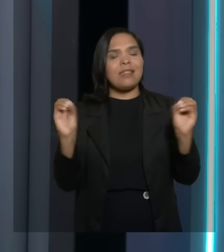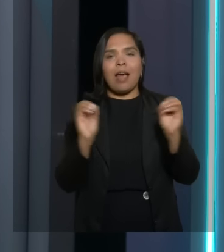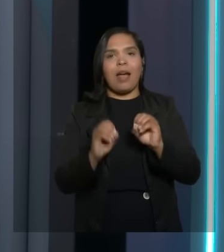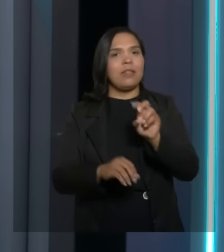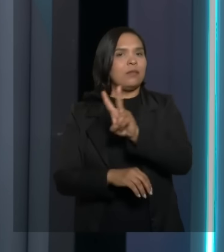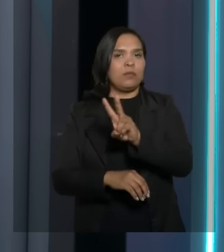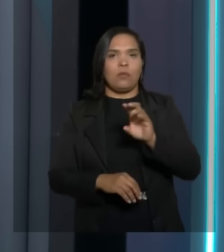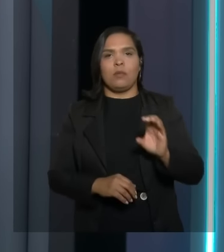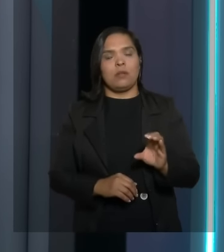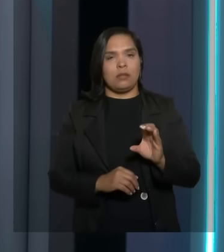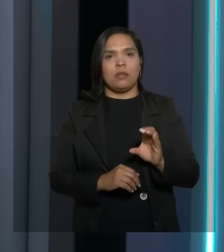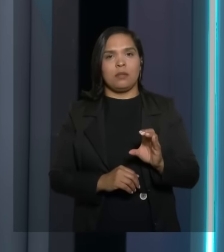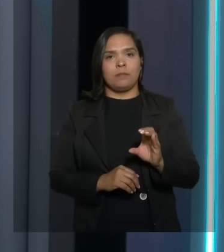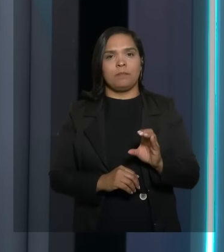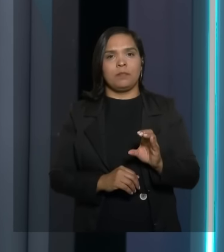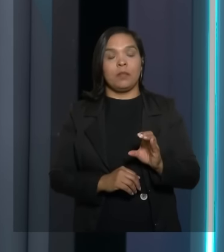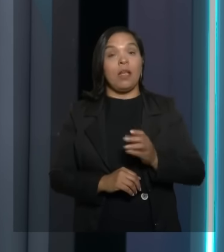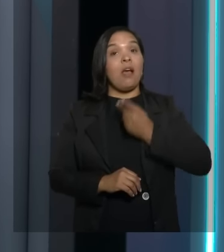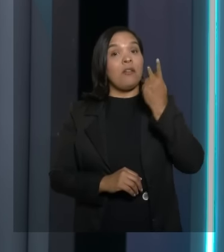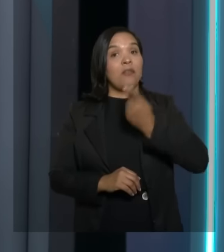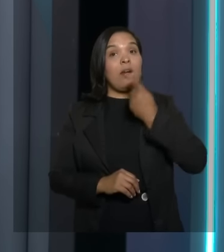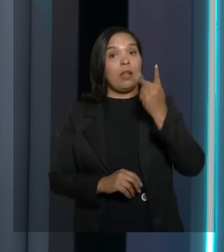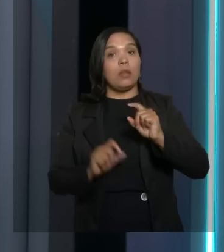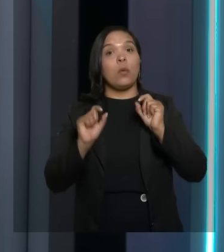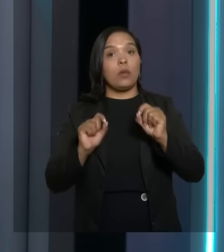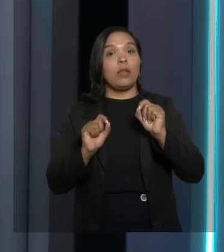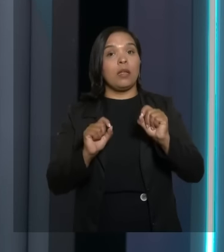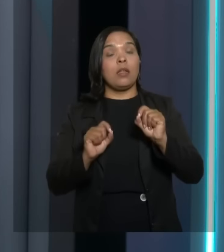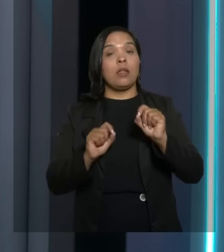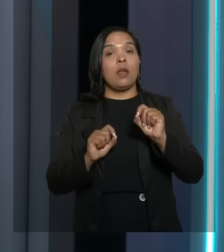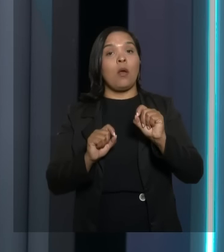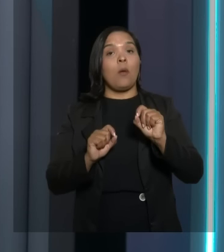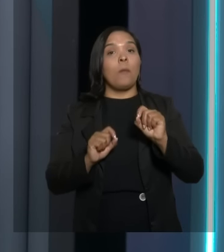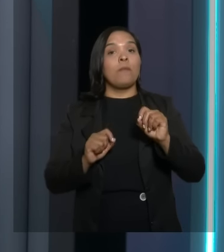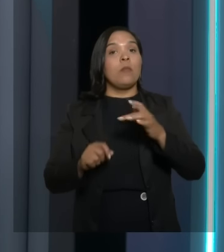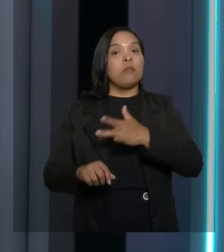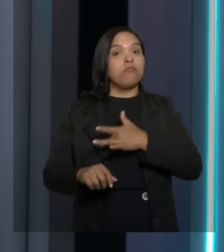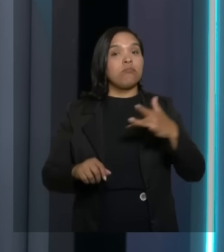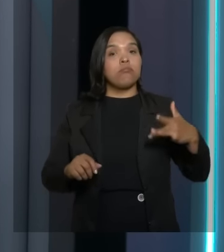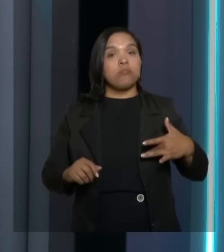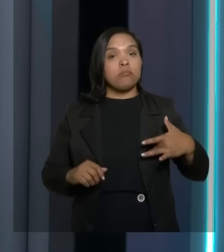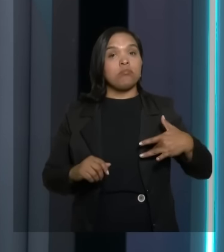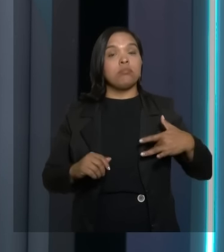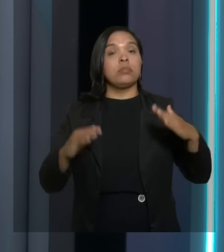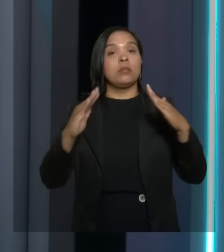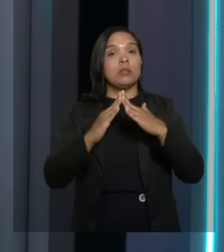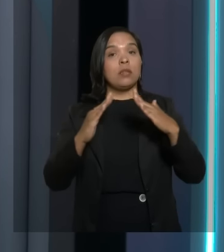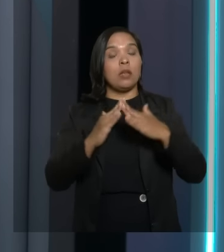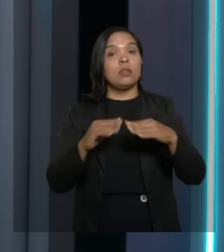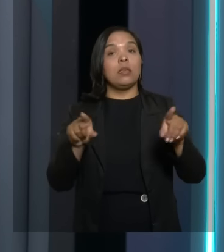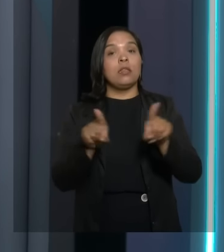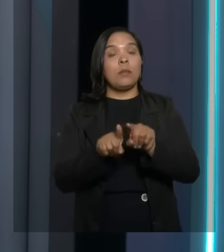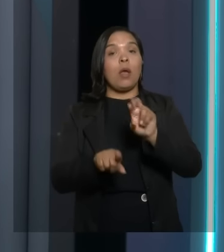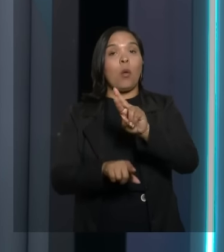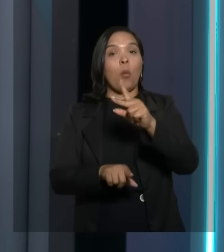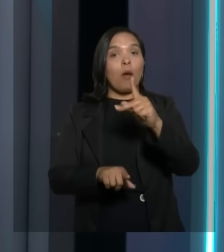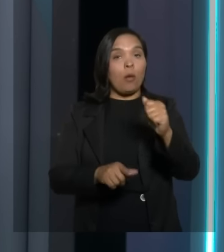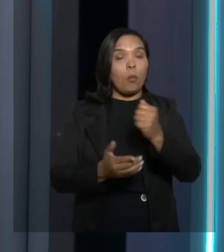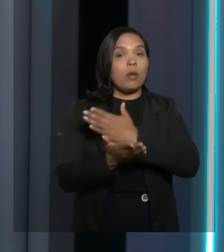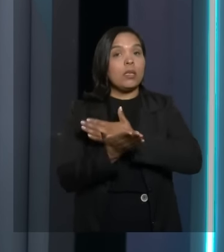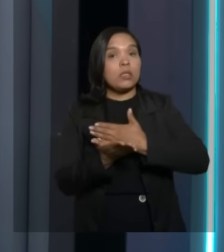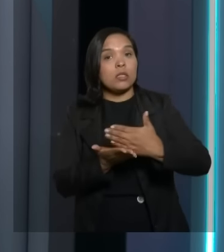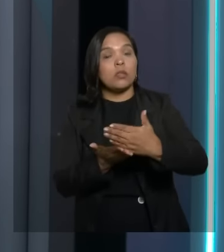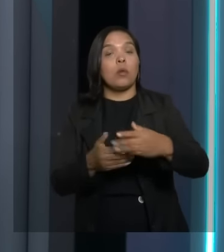Vitória da Conquista, ela está falando de uma unidade de saúde que iniciou, ela está falando de uma UPA que iniciou,